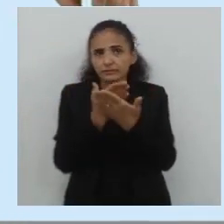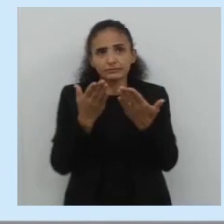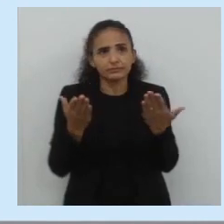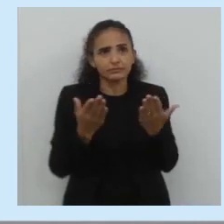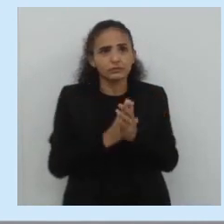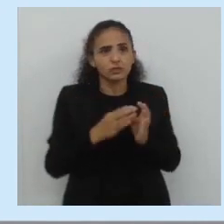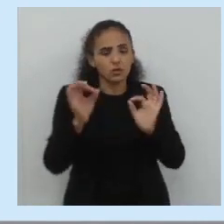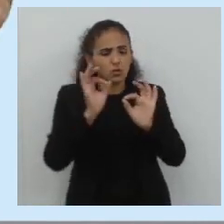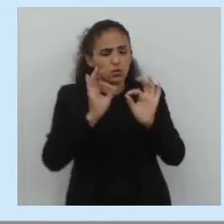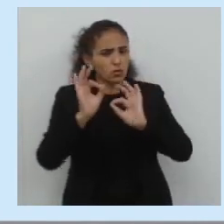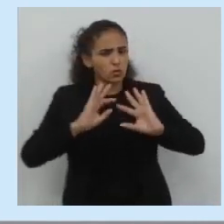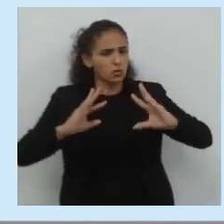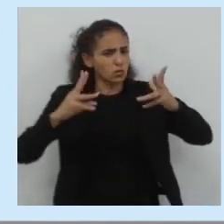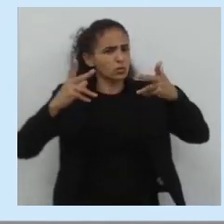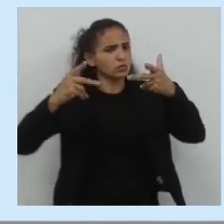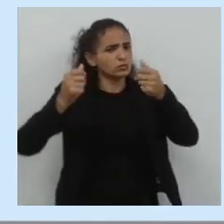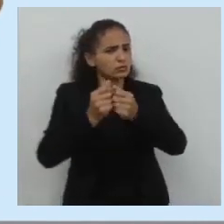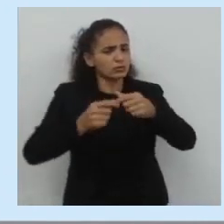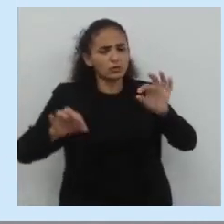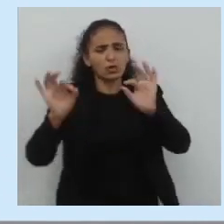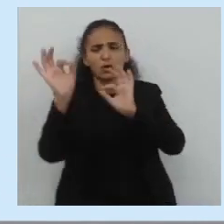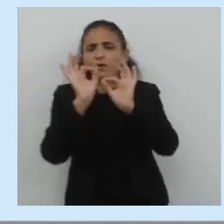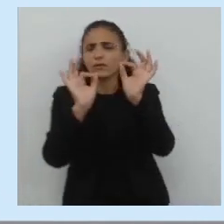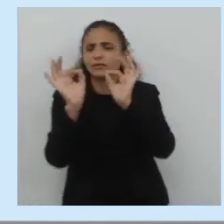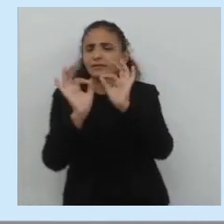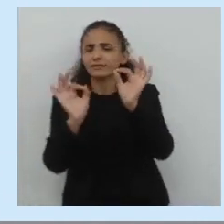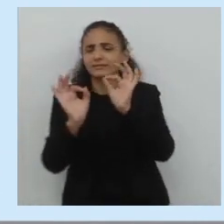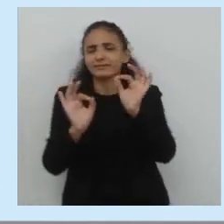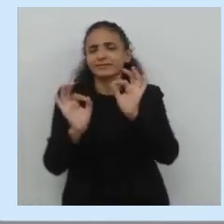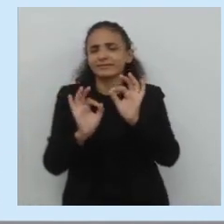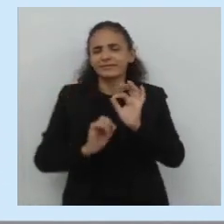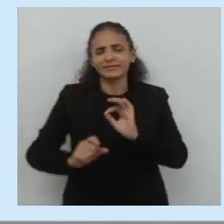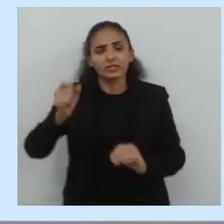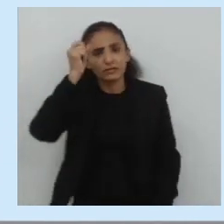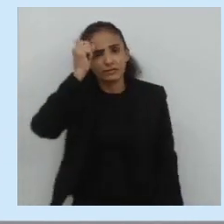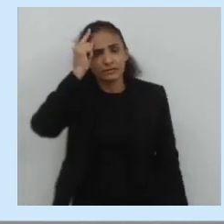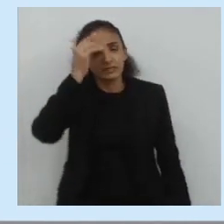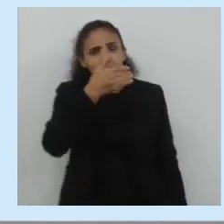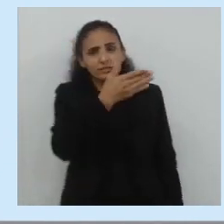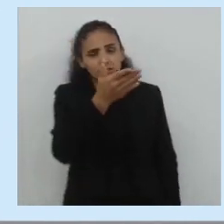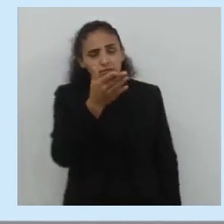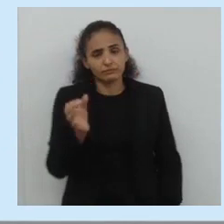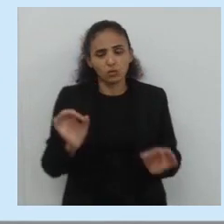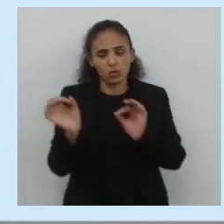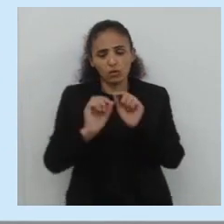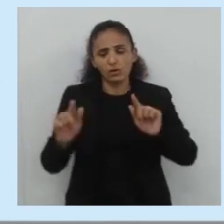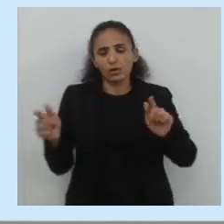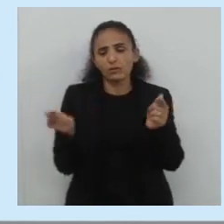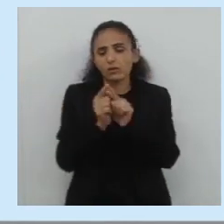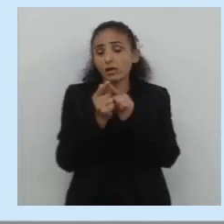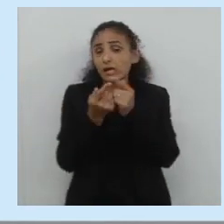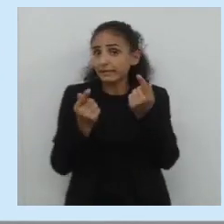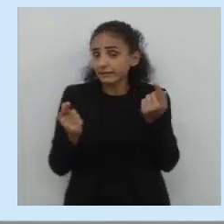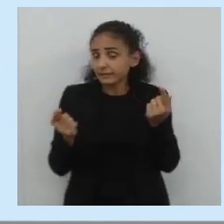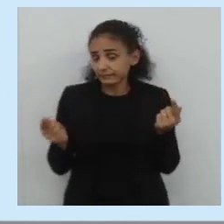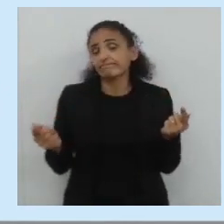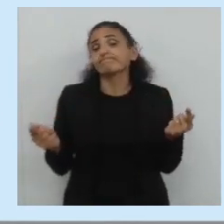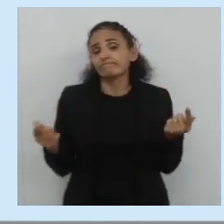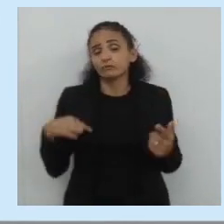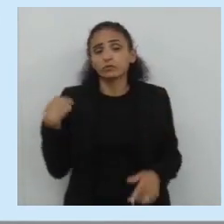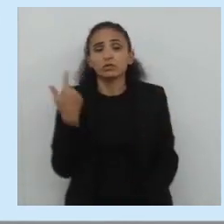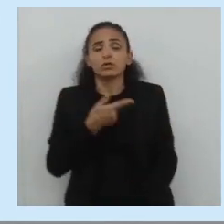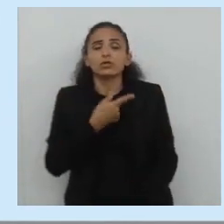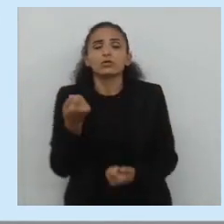eu coloquei coesão, coerência, a organização das ideias e da gramática, certo?